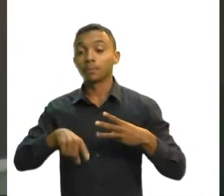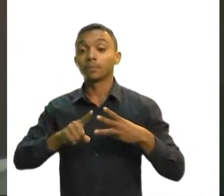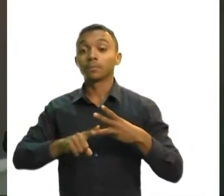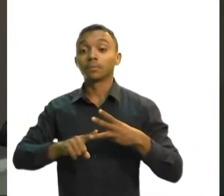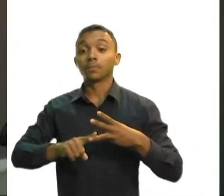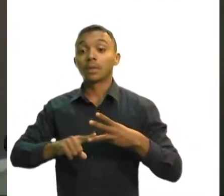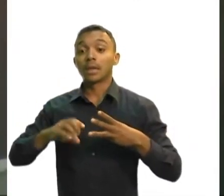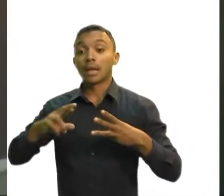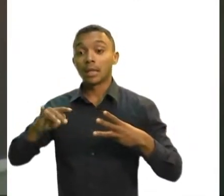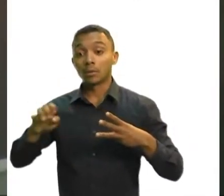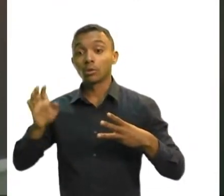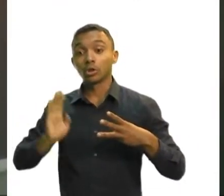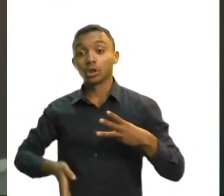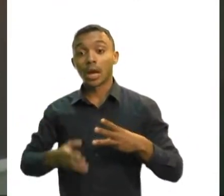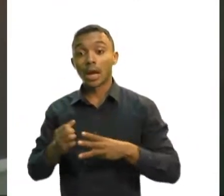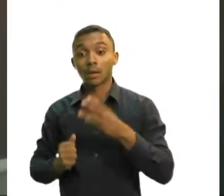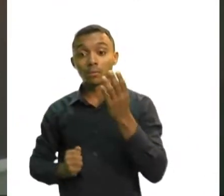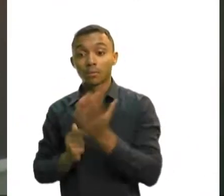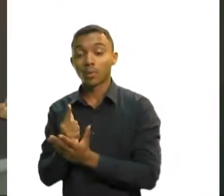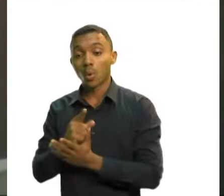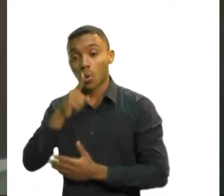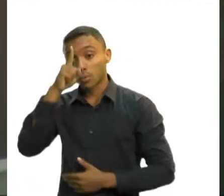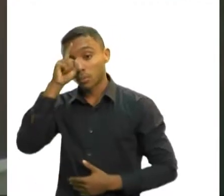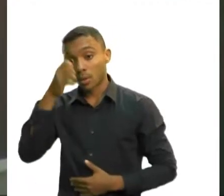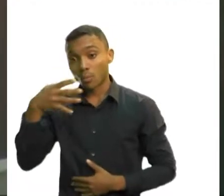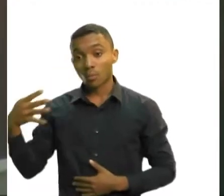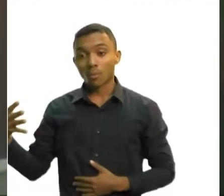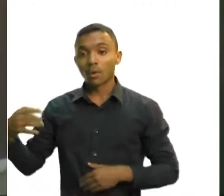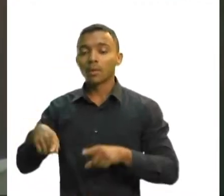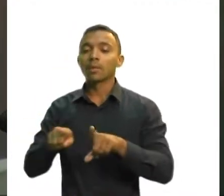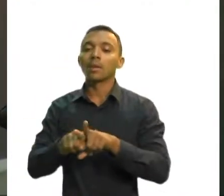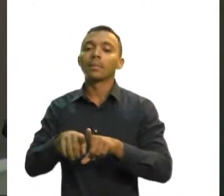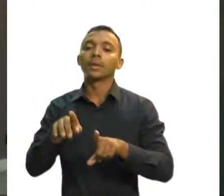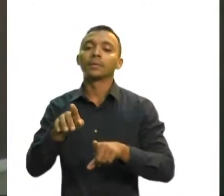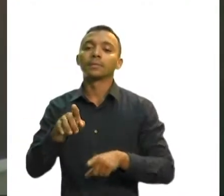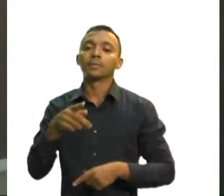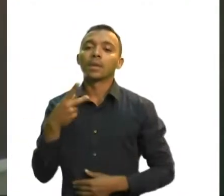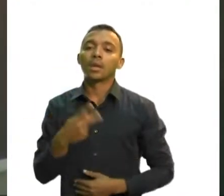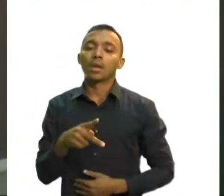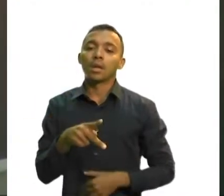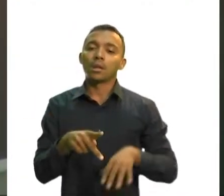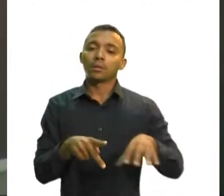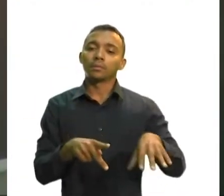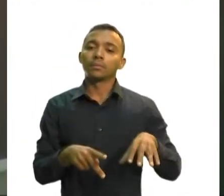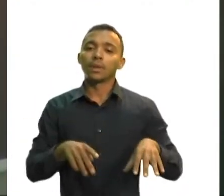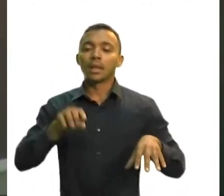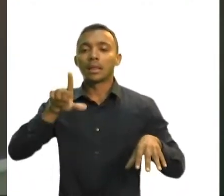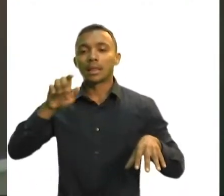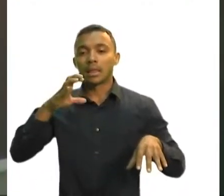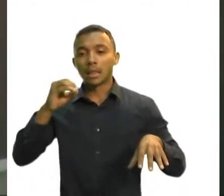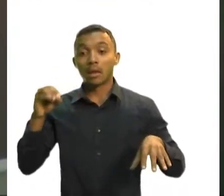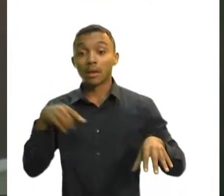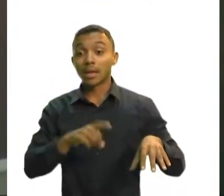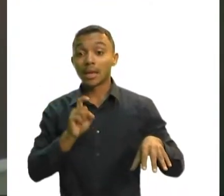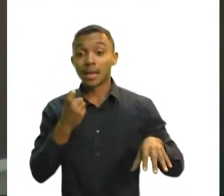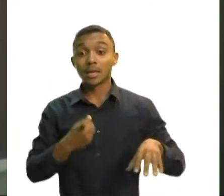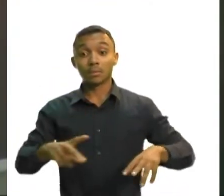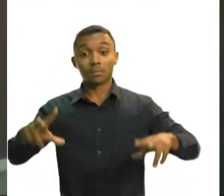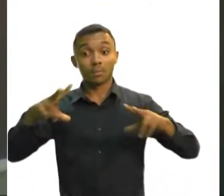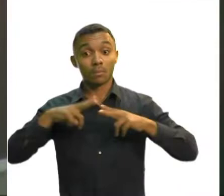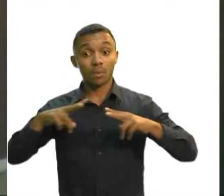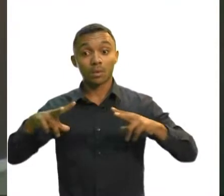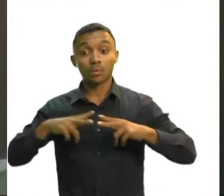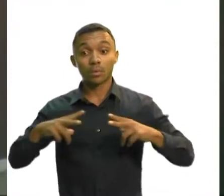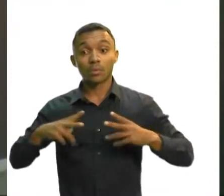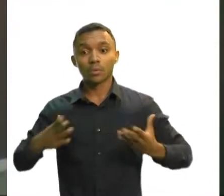nessa pandemia. Além do Hospital Estadual Leonardo da Vinci, lembrando que era um hospital privado, fechado, e hoje um